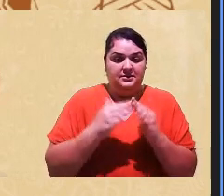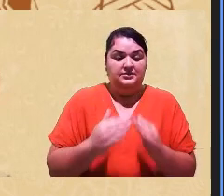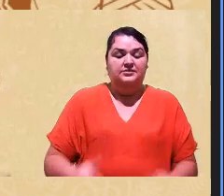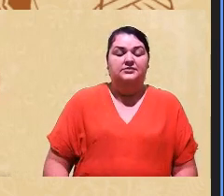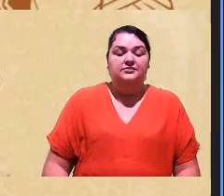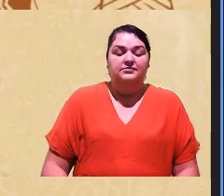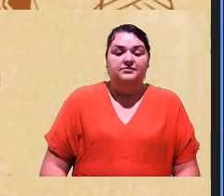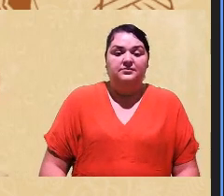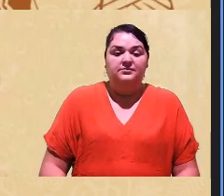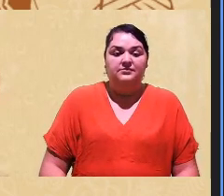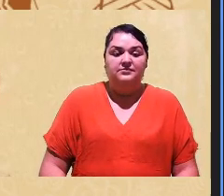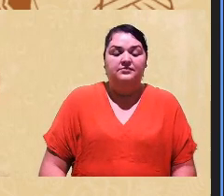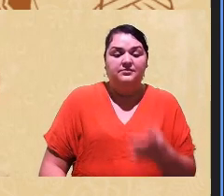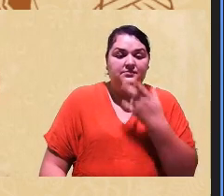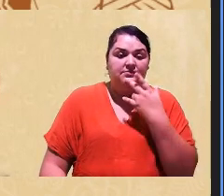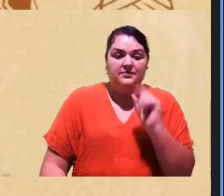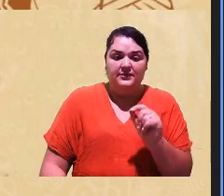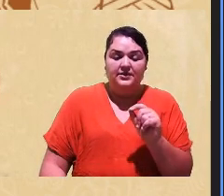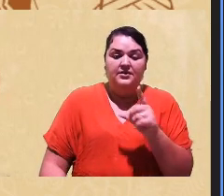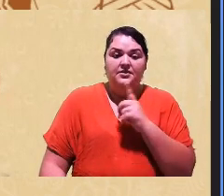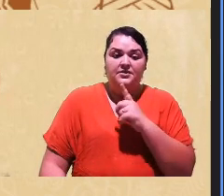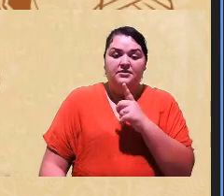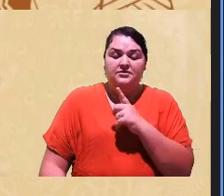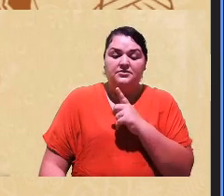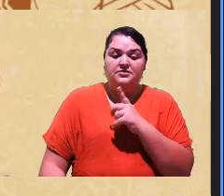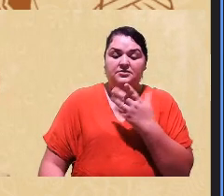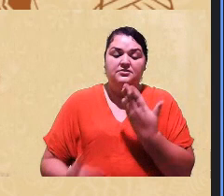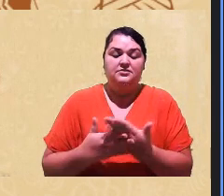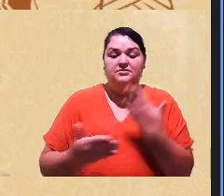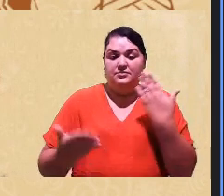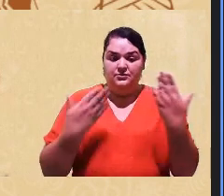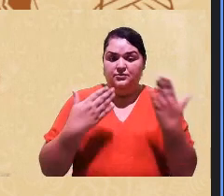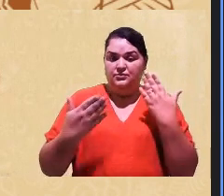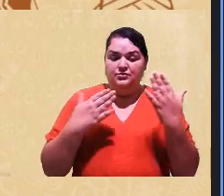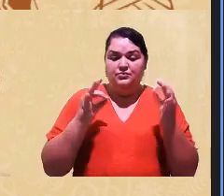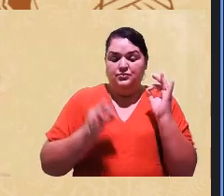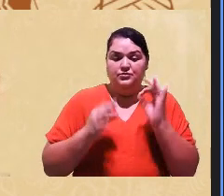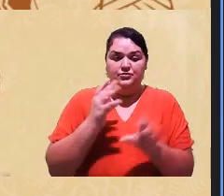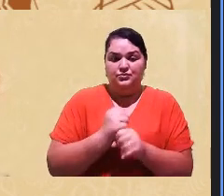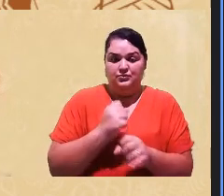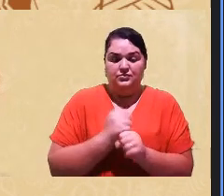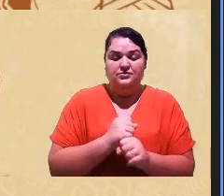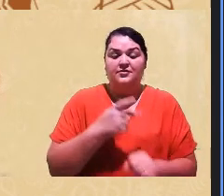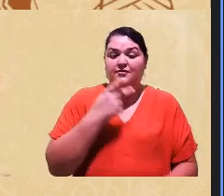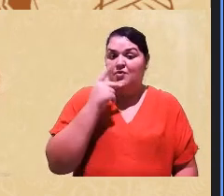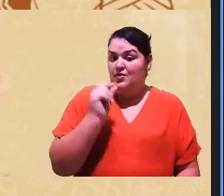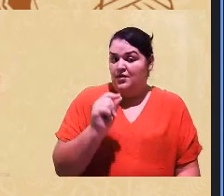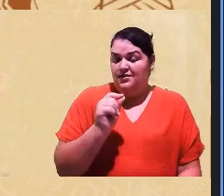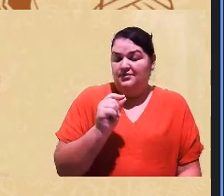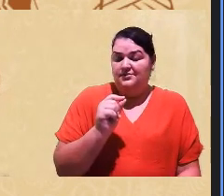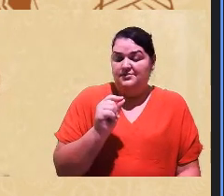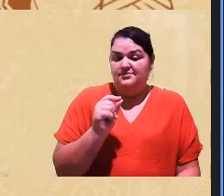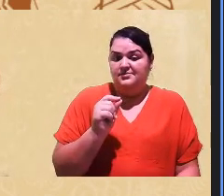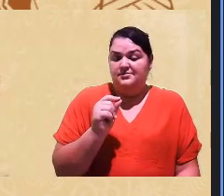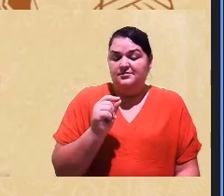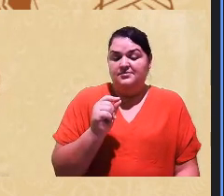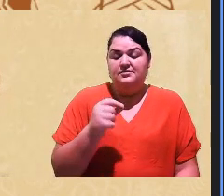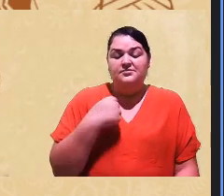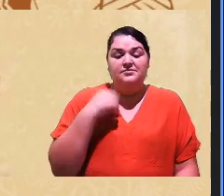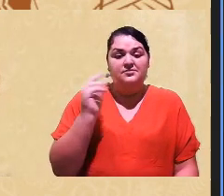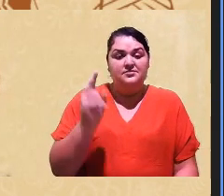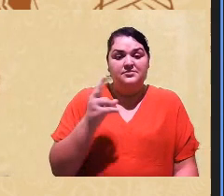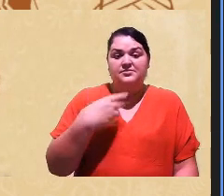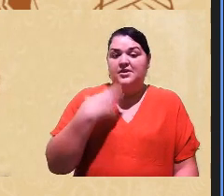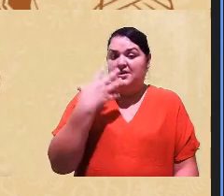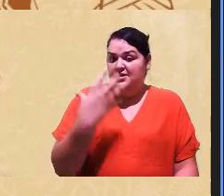ela me dizia assim ela dava aula de psicologia jurídica e aí ela falou olha eu sempre aproveito